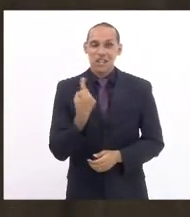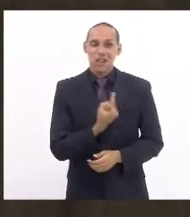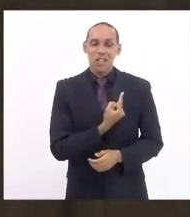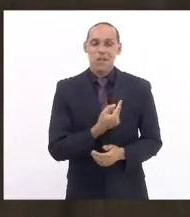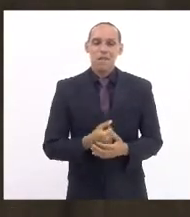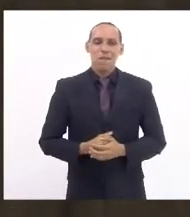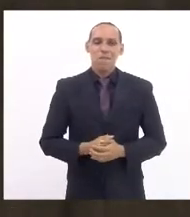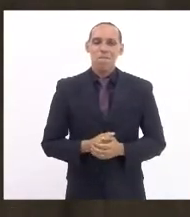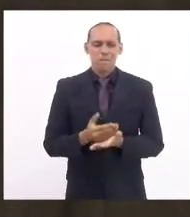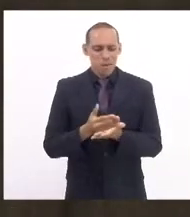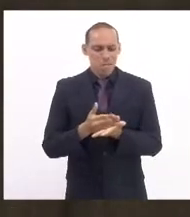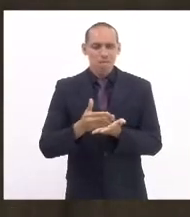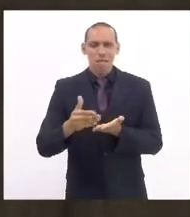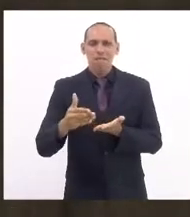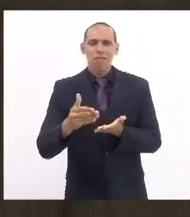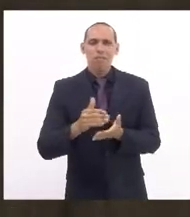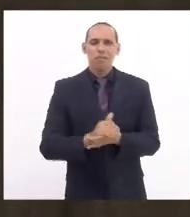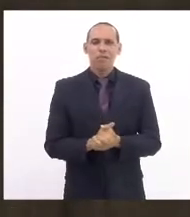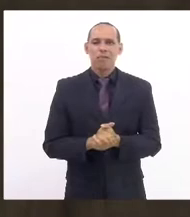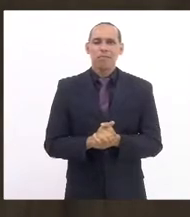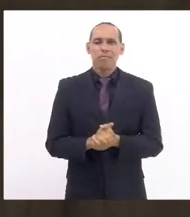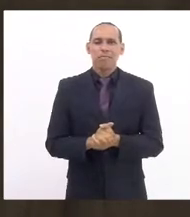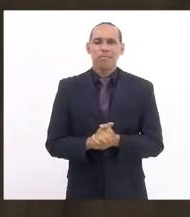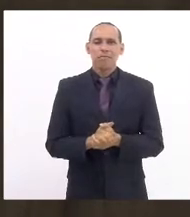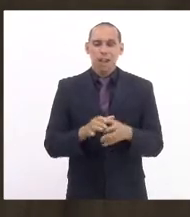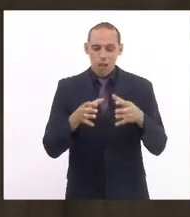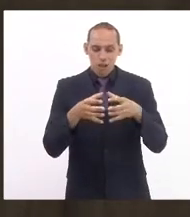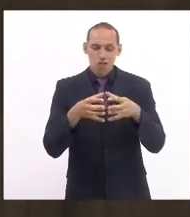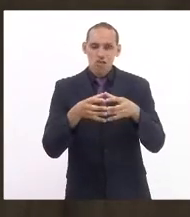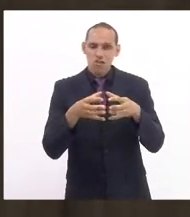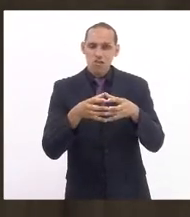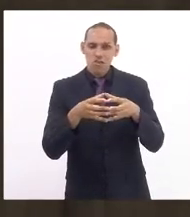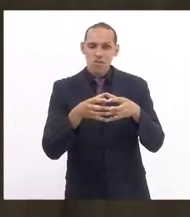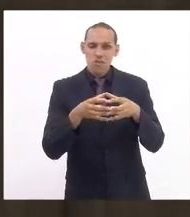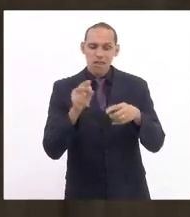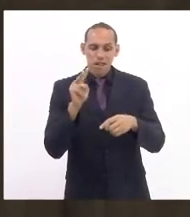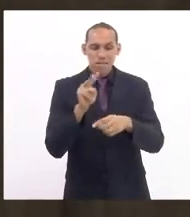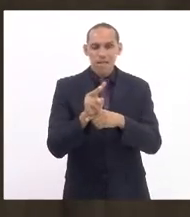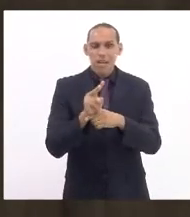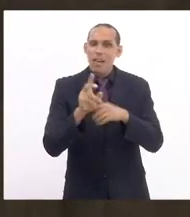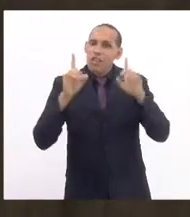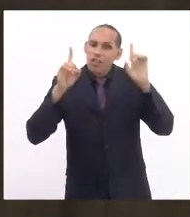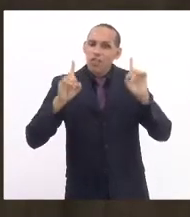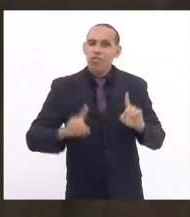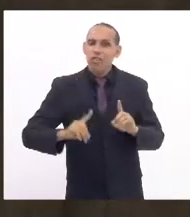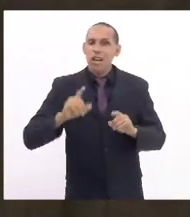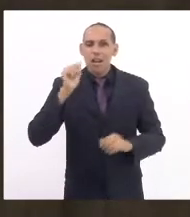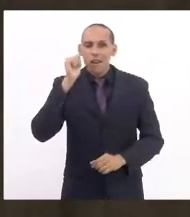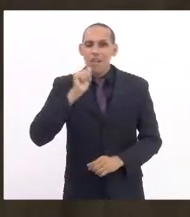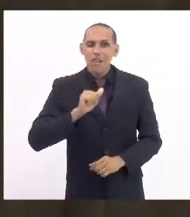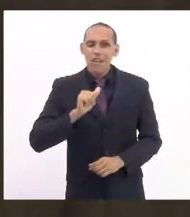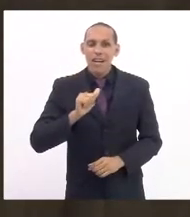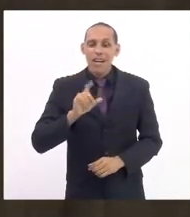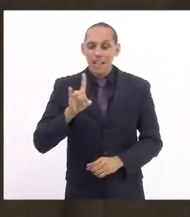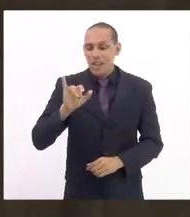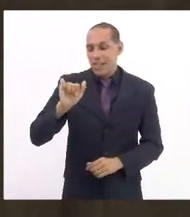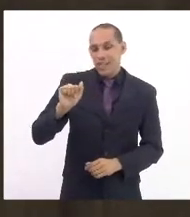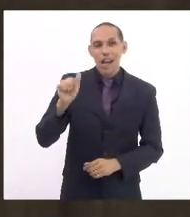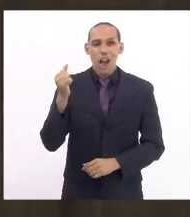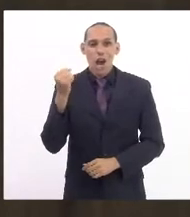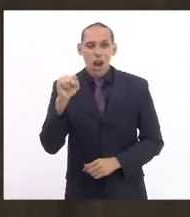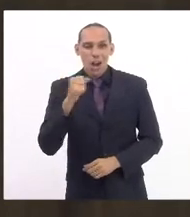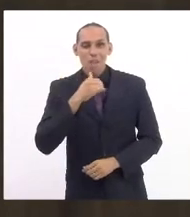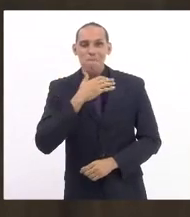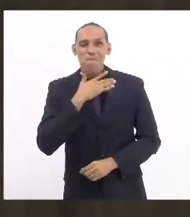iniciou na Comissão de Defesa dos Direitos da Mulher, todo 8 de março, a gente